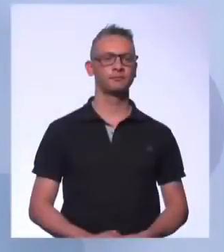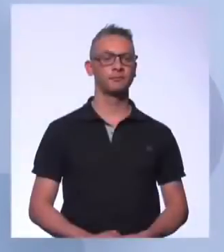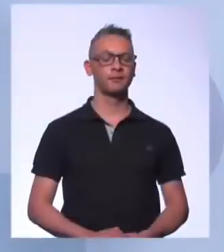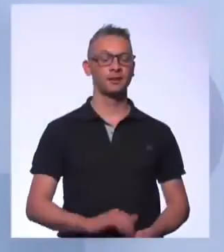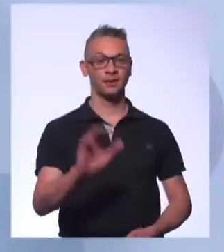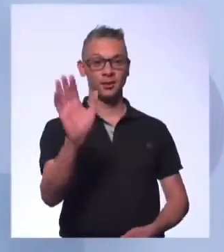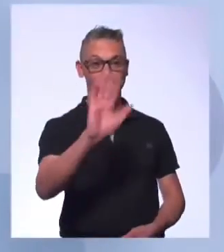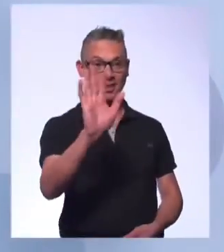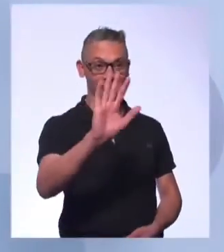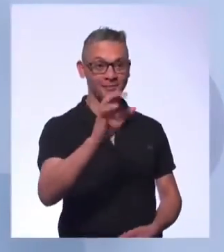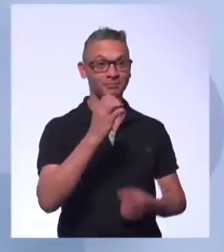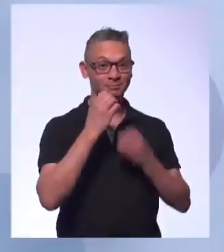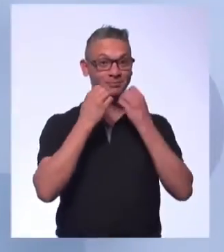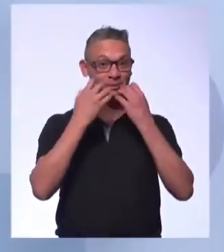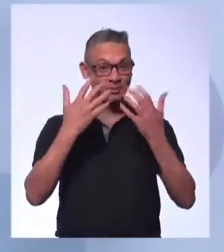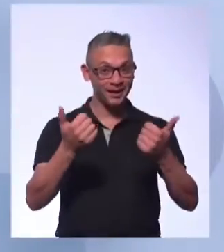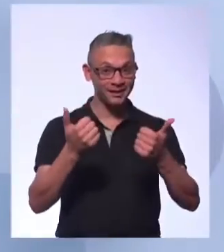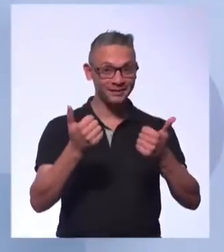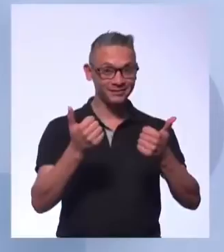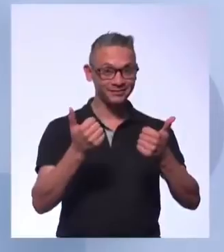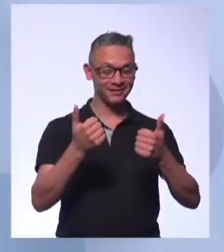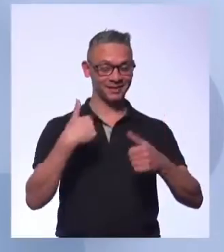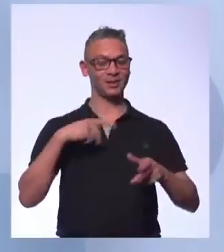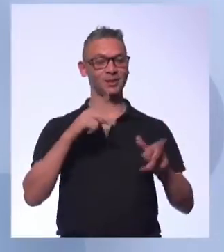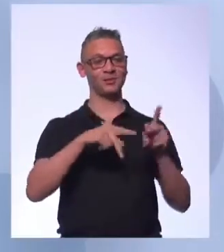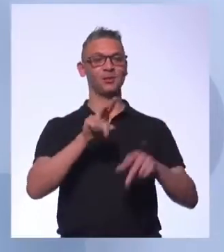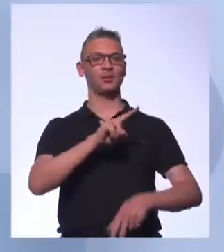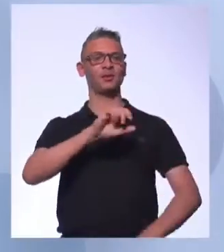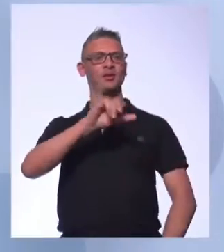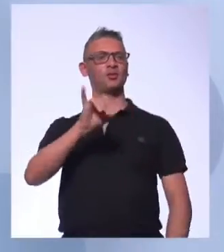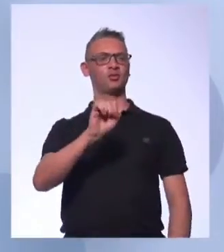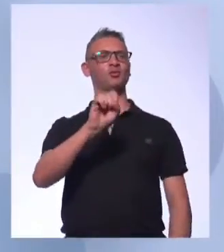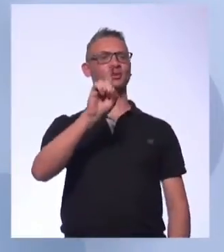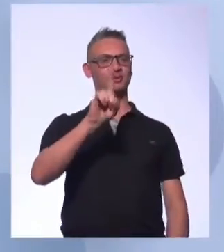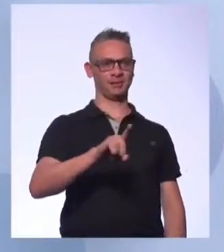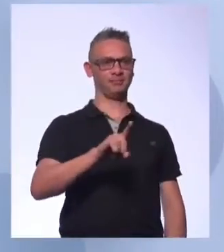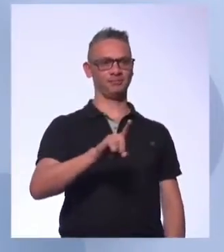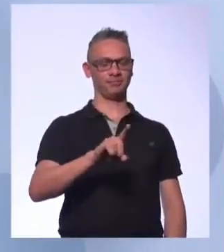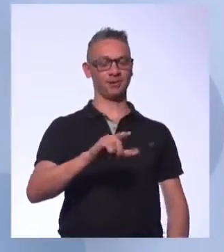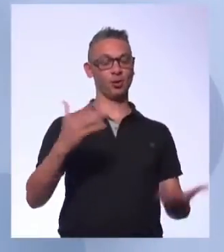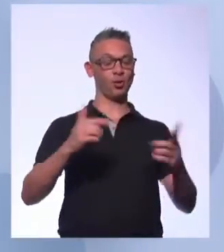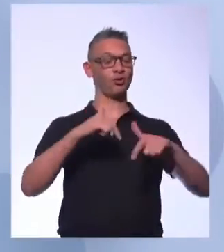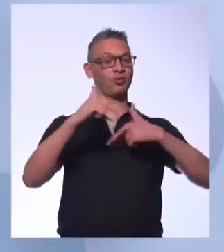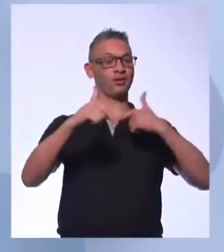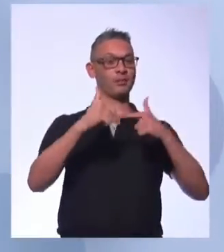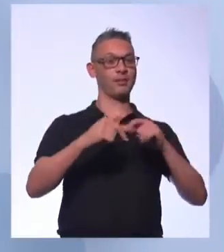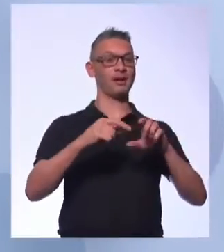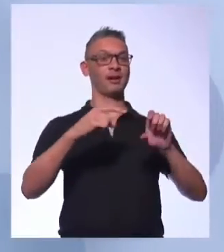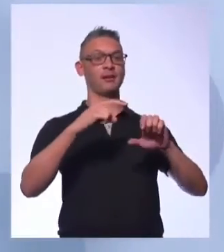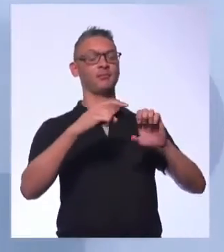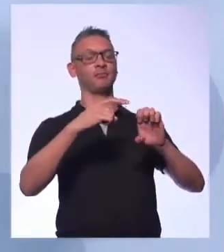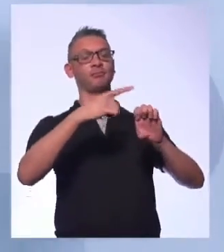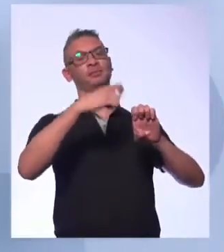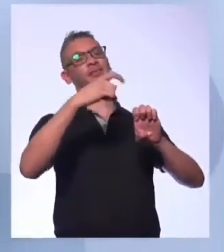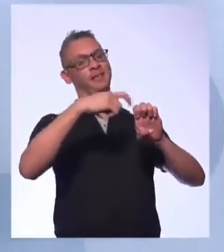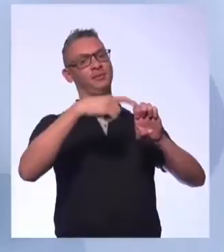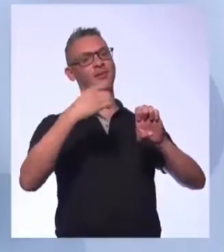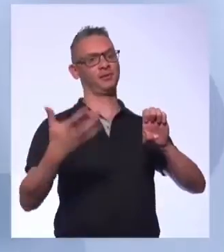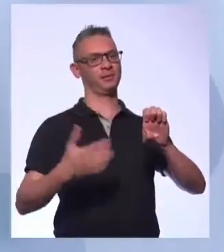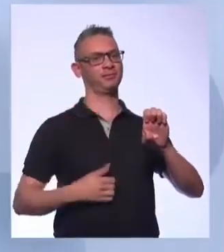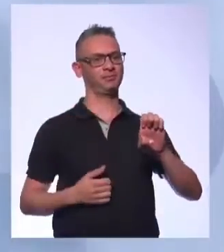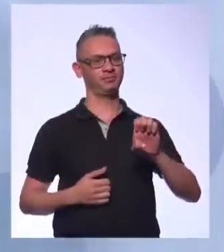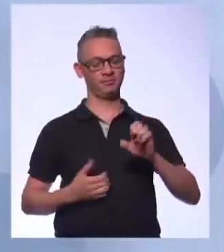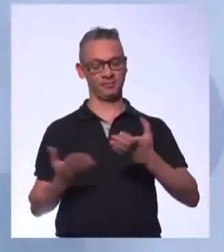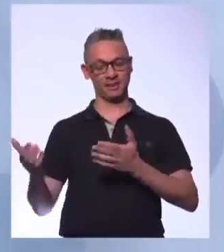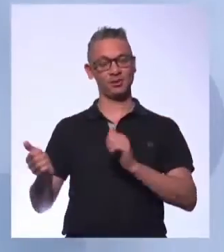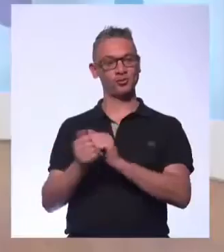Olá, tudo bem? Sou o professor José Marques e vamos trabalhar com você na eletiva de empreendedorismo. Estou